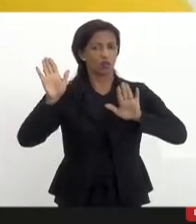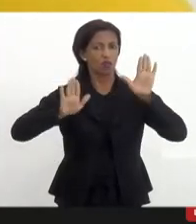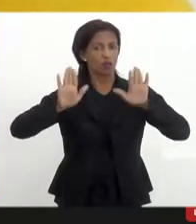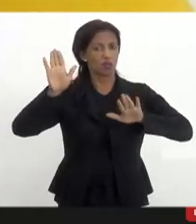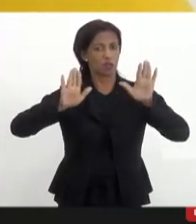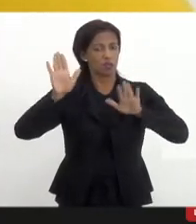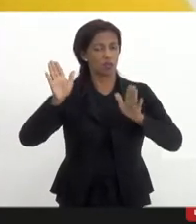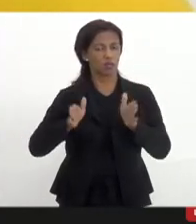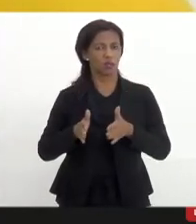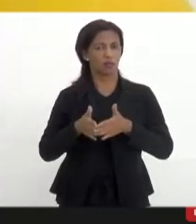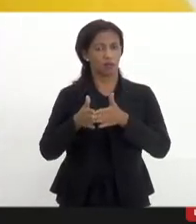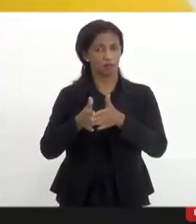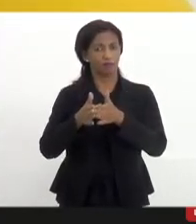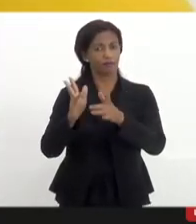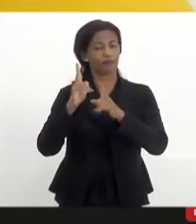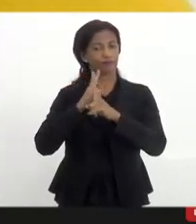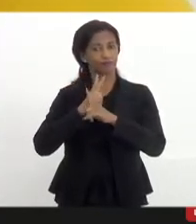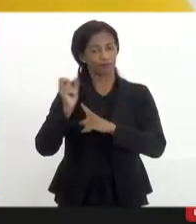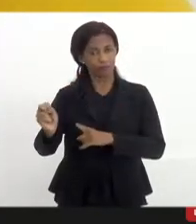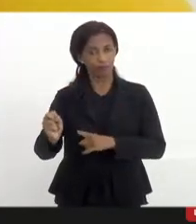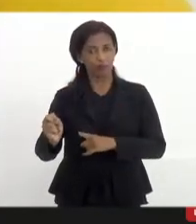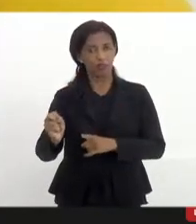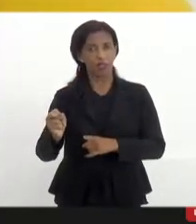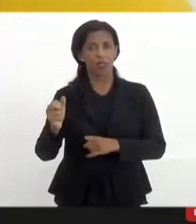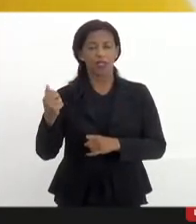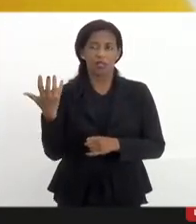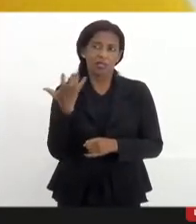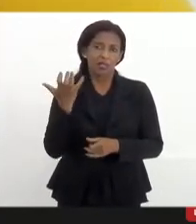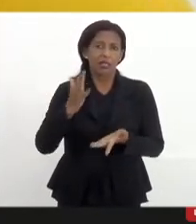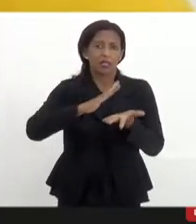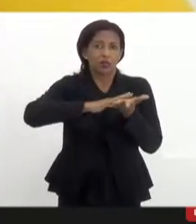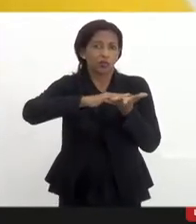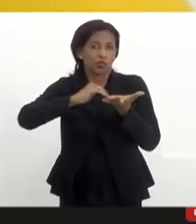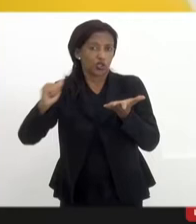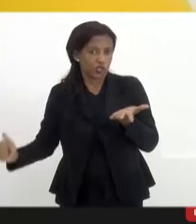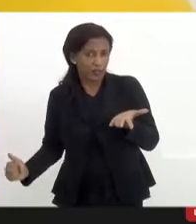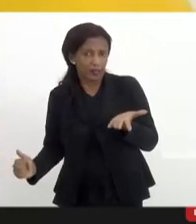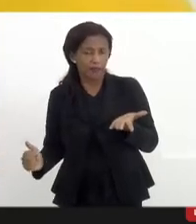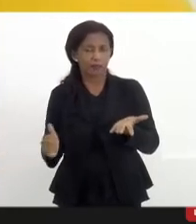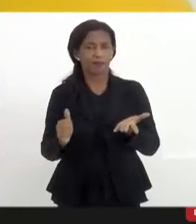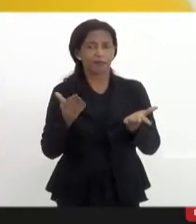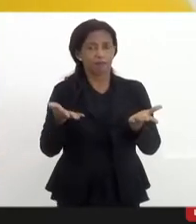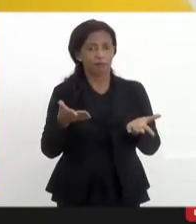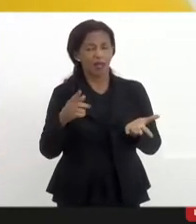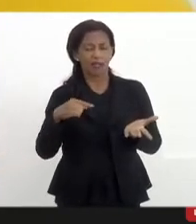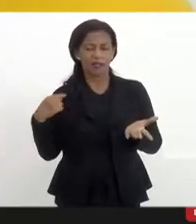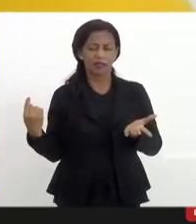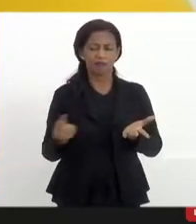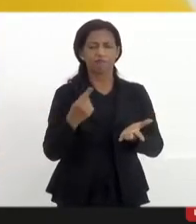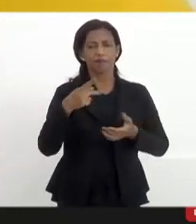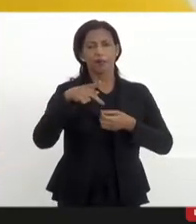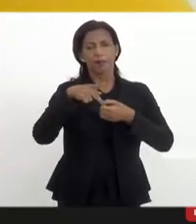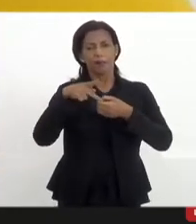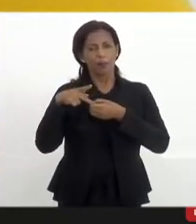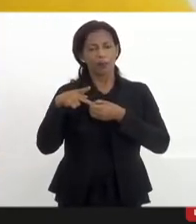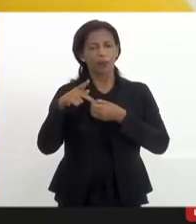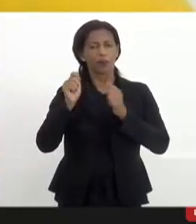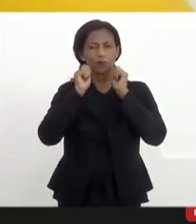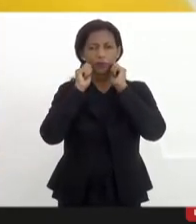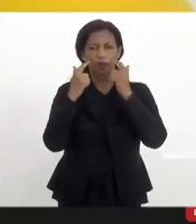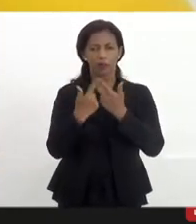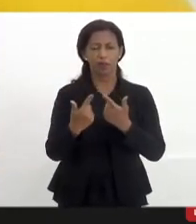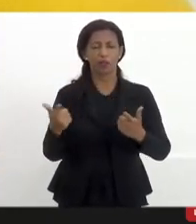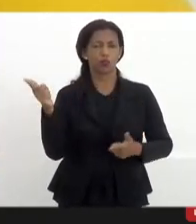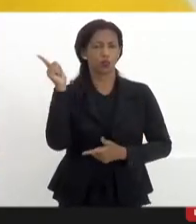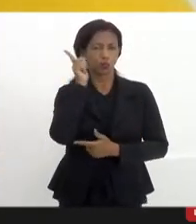Essa foi uma vitória importante de uma lei que tentaram desconsiderar, tentaram derrubar e a atuação da procuradoria da LERJ foi muito importante. Acho